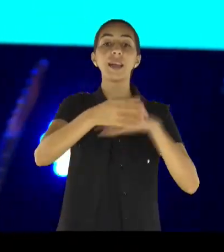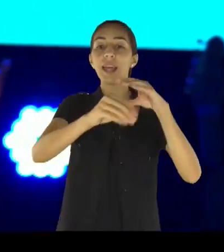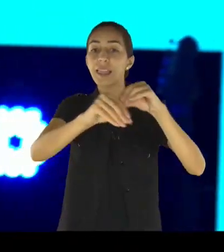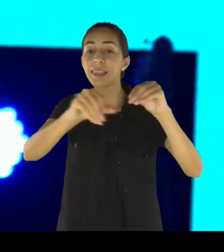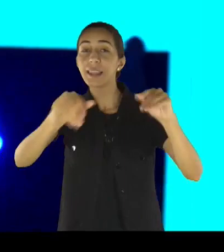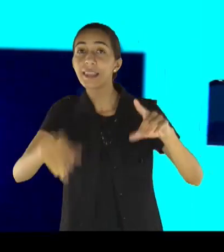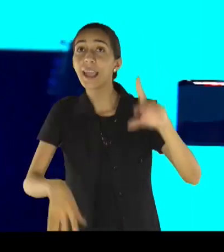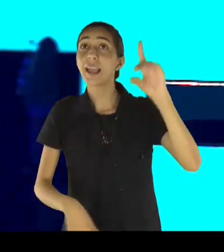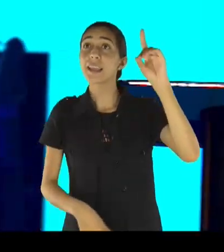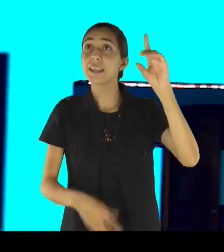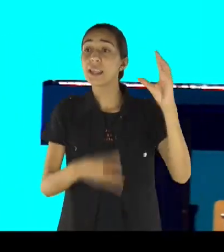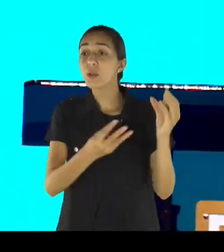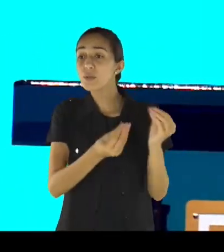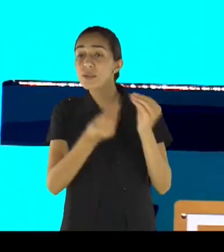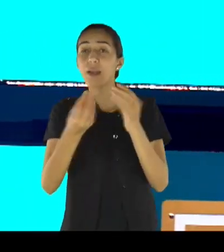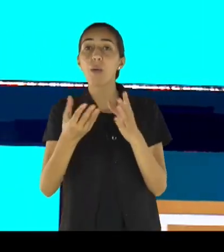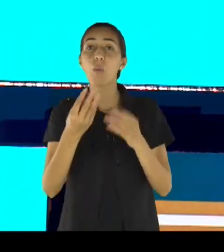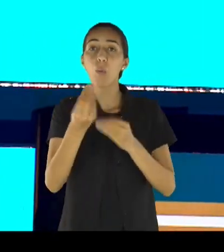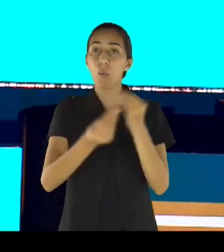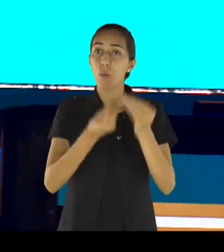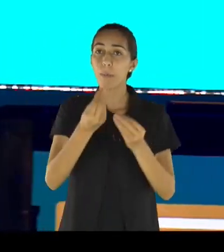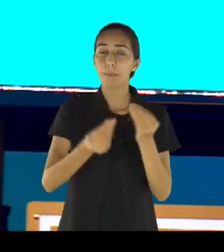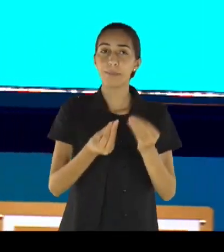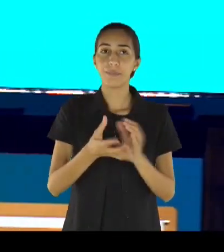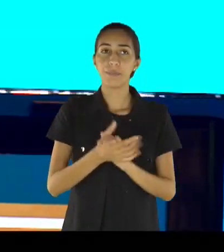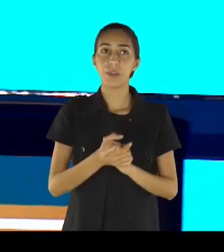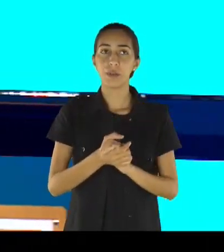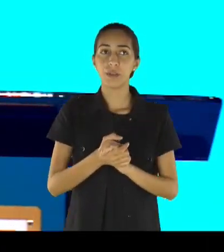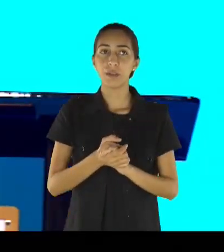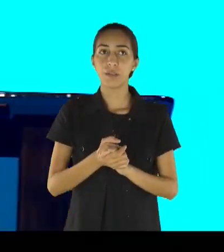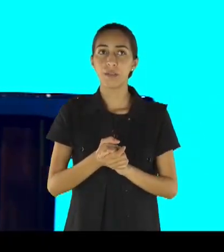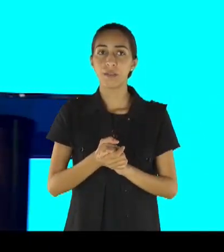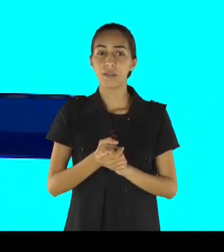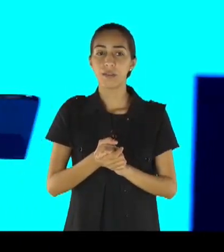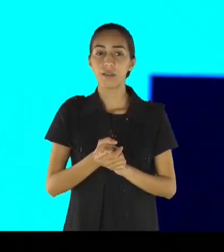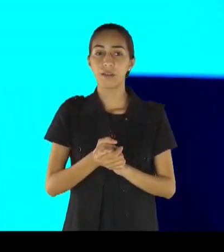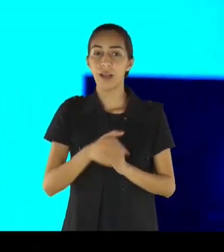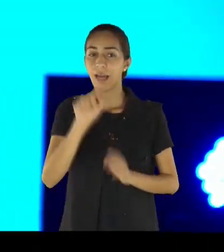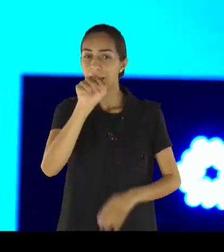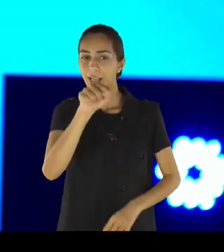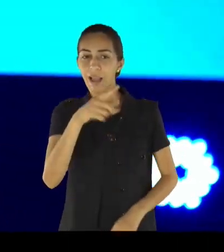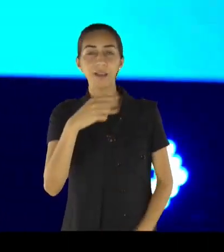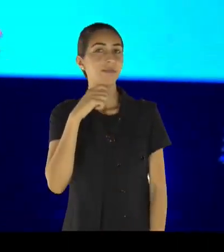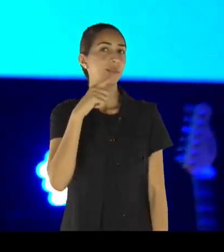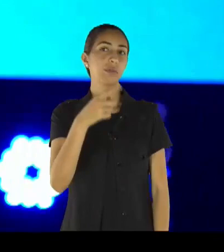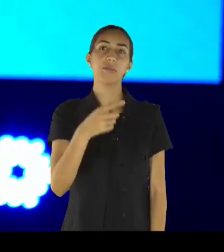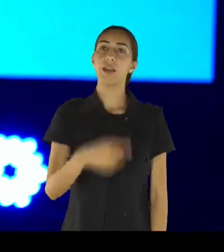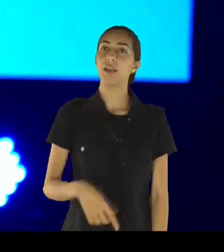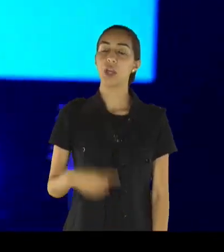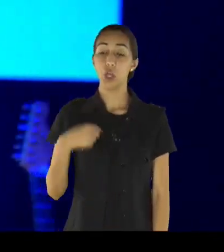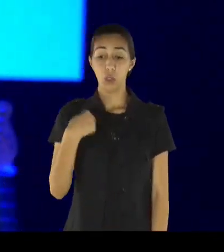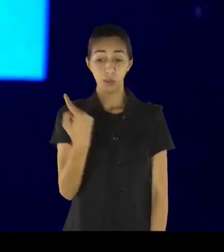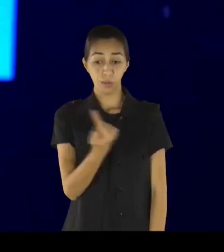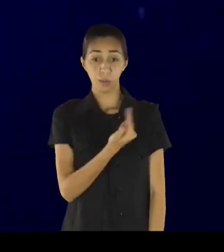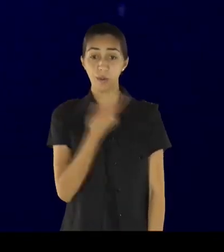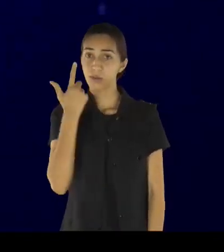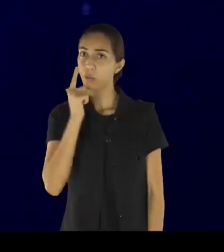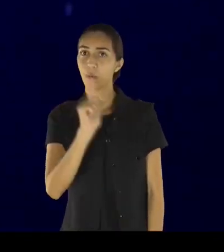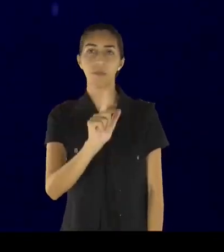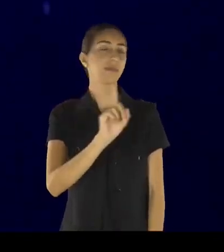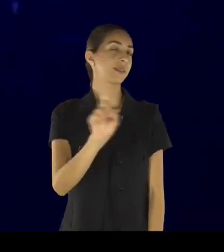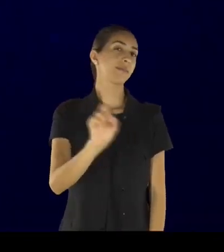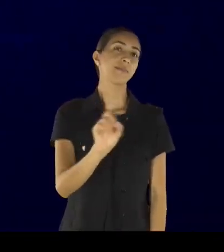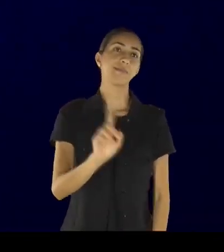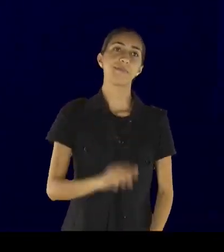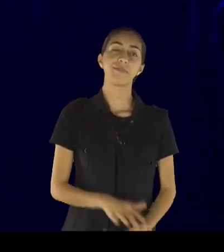conquistado, vitória, mas existem pessoas, que te desanimam, e esquece, esse pastor está falando, um negócio de Deus aí, para